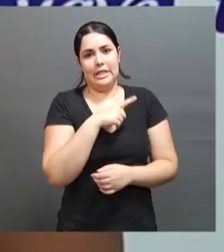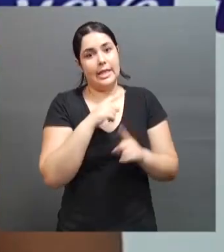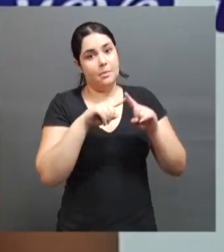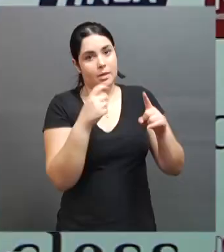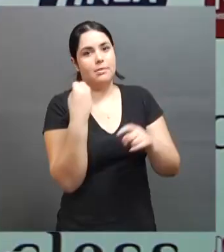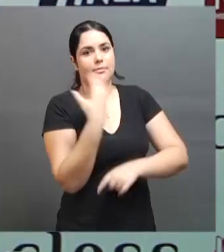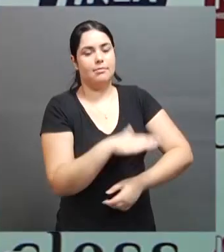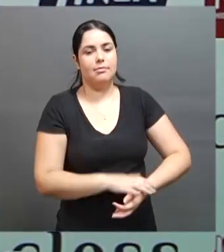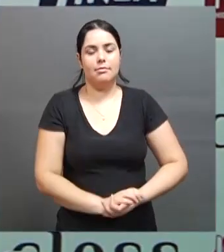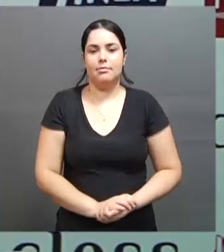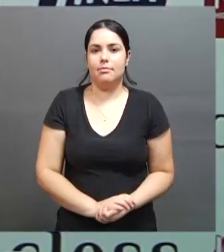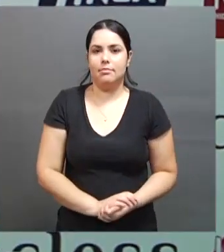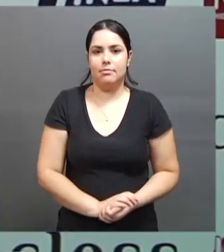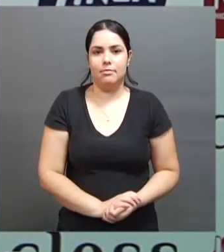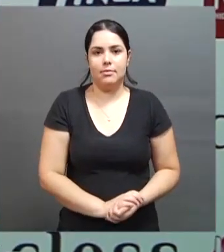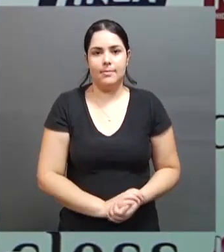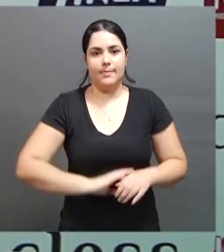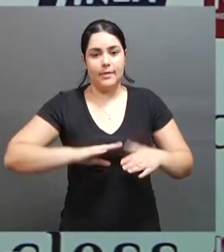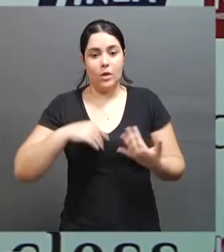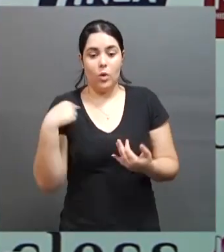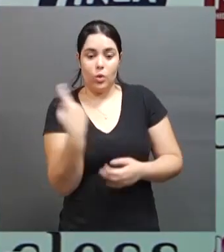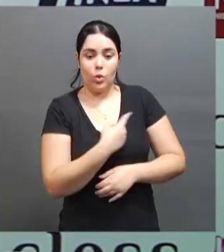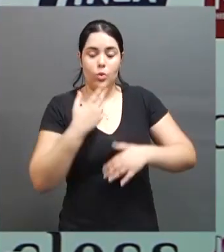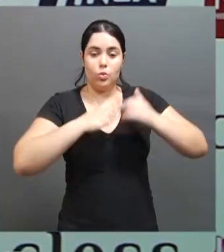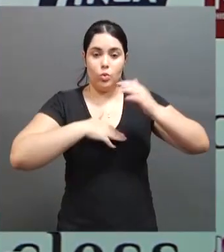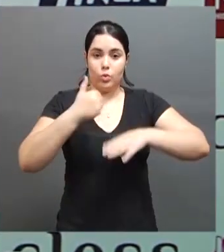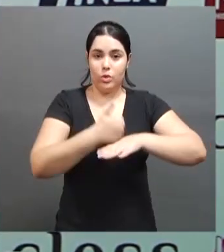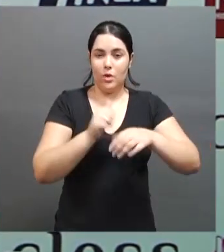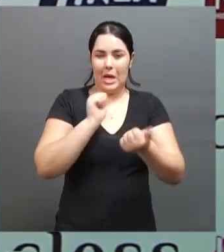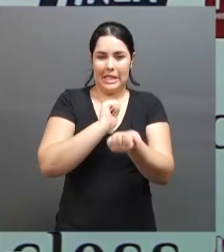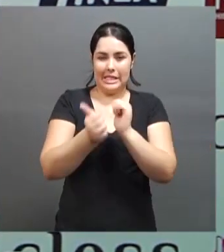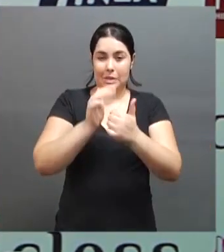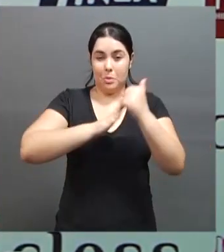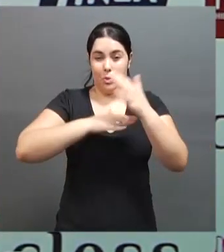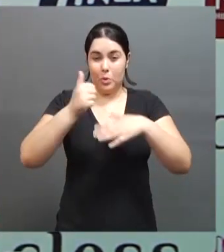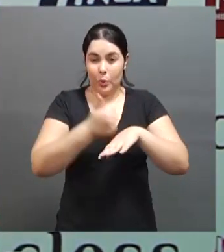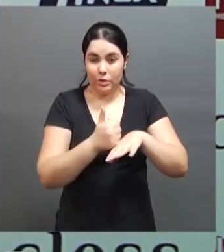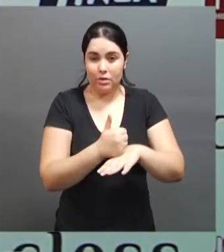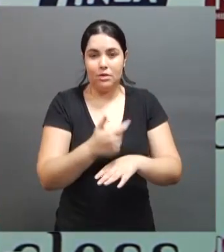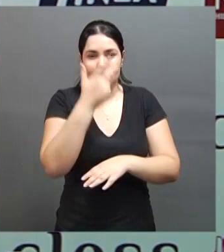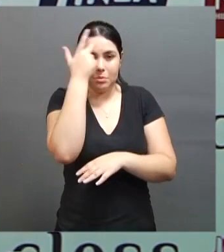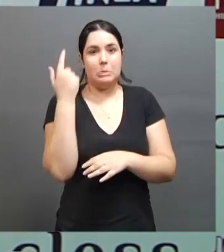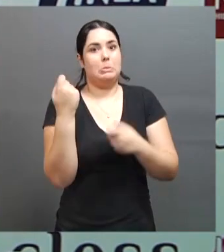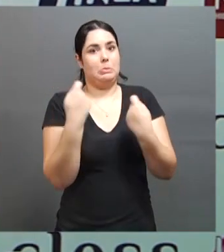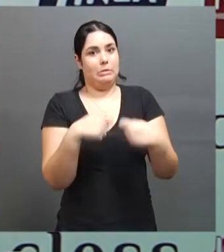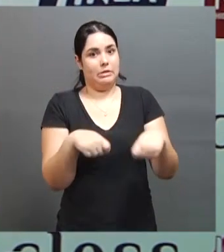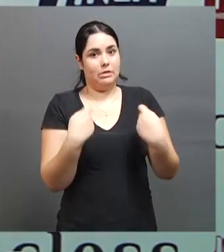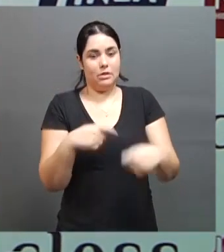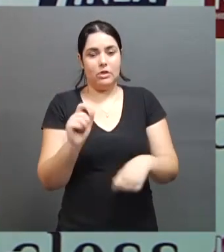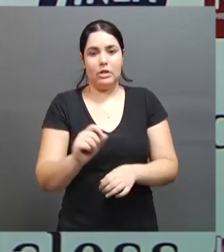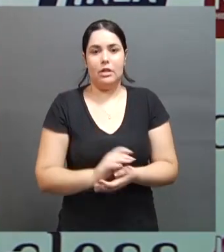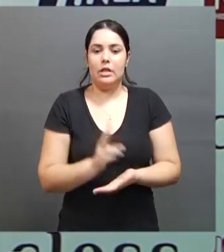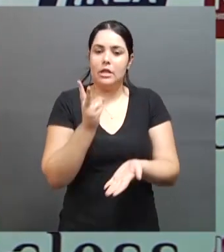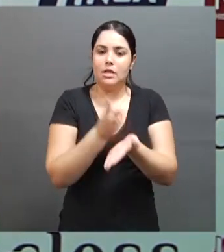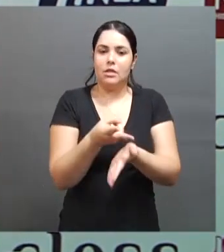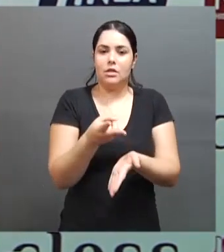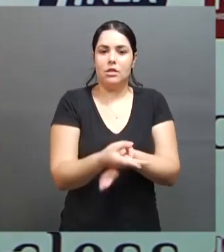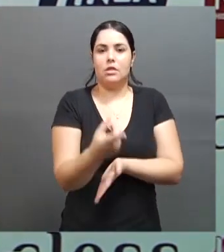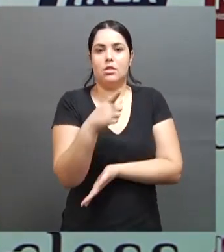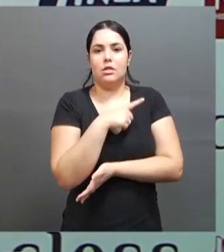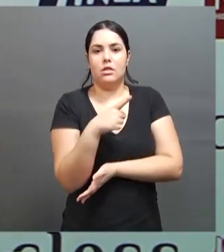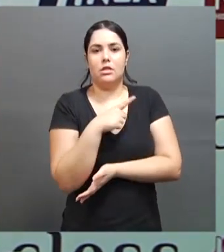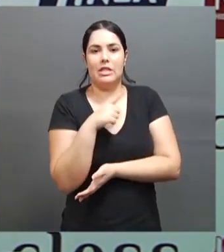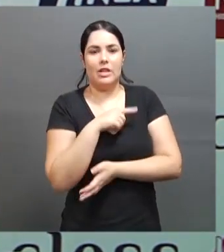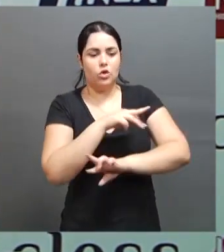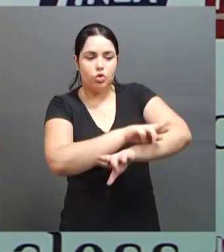valeram a pena. Acho que a nossa profissão, né? Profissão de atleta, profissional, profissional de alto rendimento, você está sempre lidando com